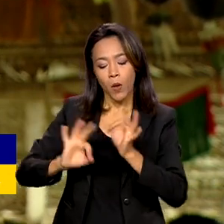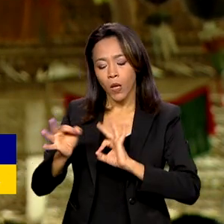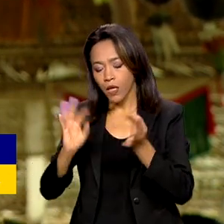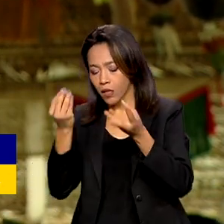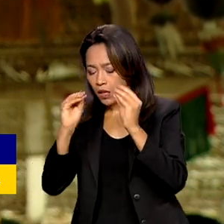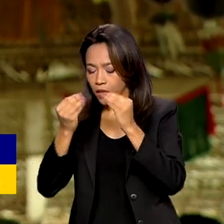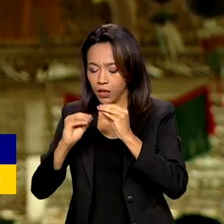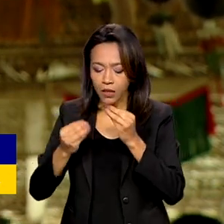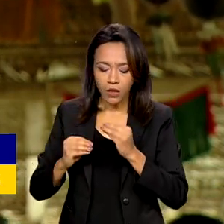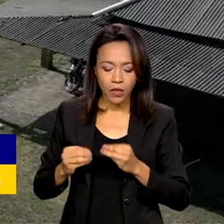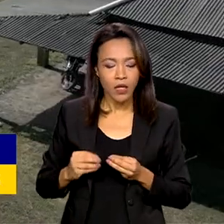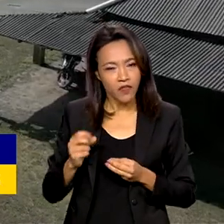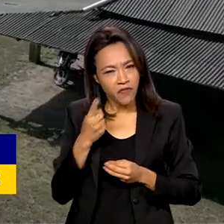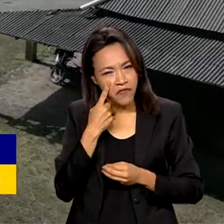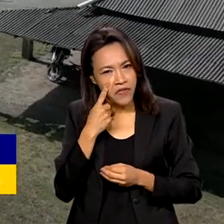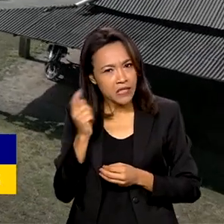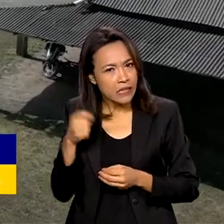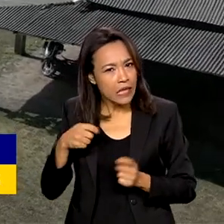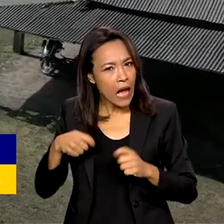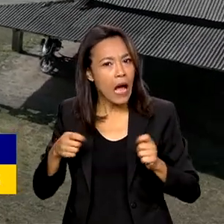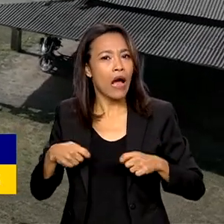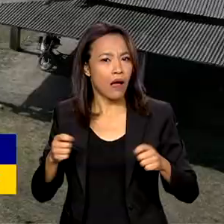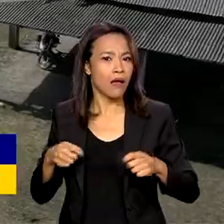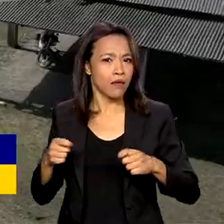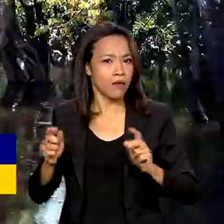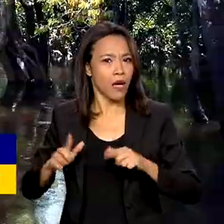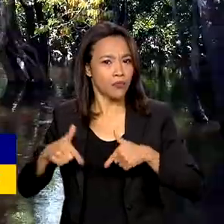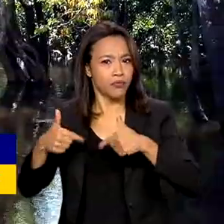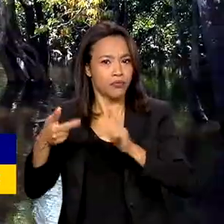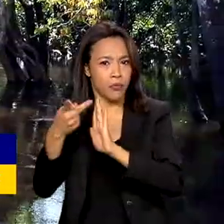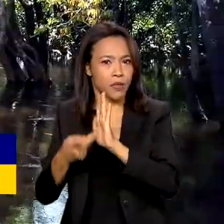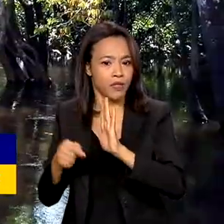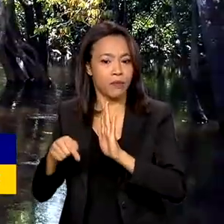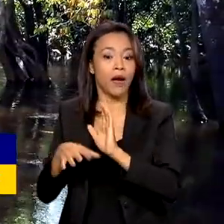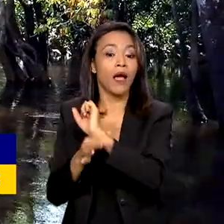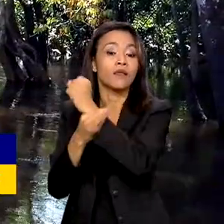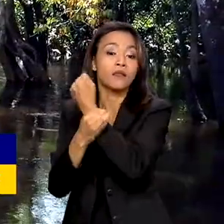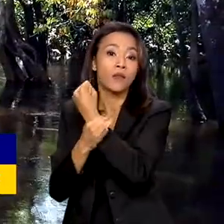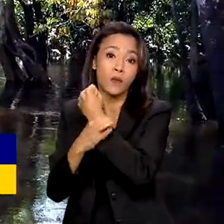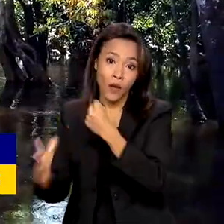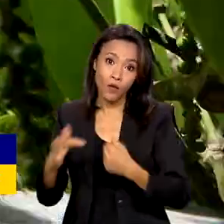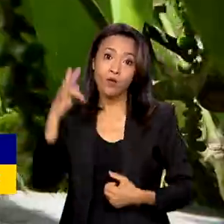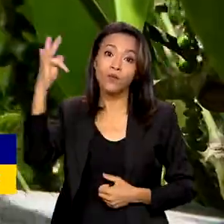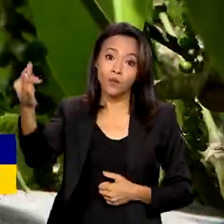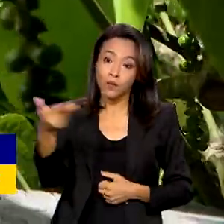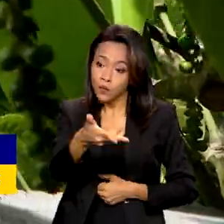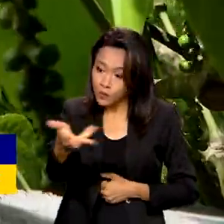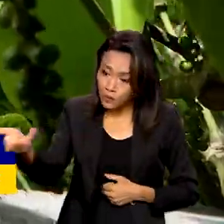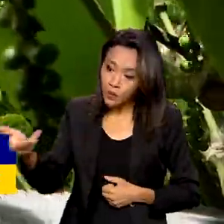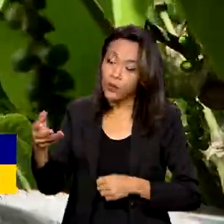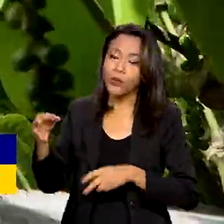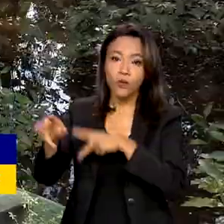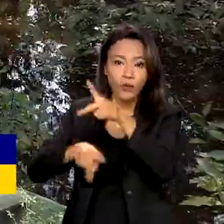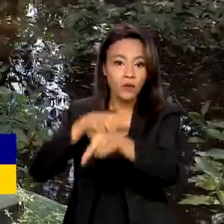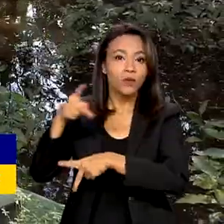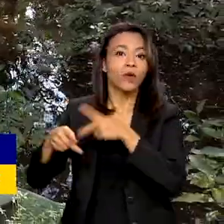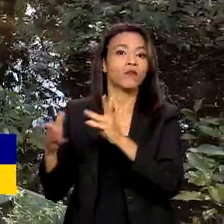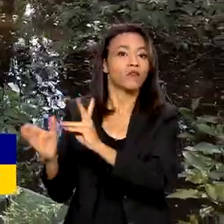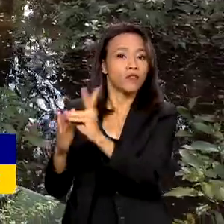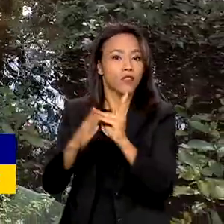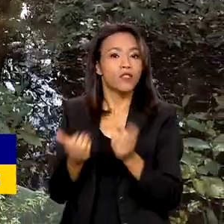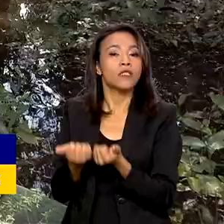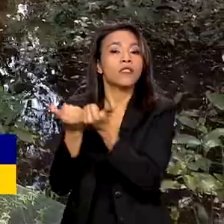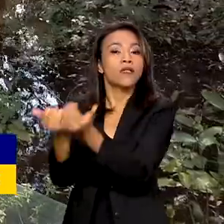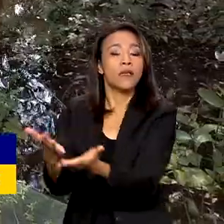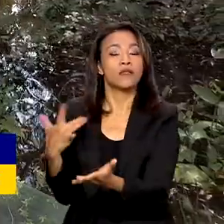estudo da viabilidade, para que possa garantir o futuro nosso, onde vai dar a saúde, vai